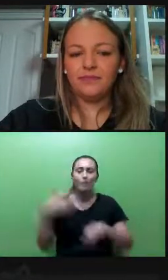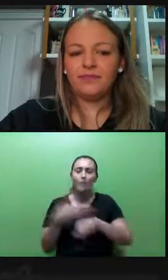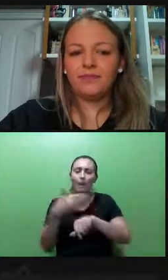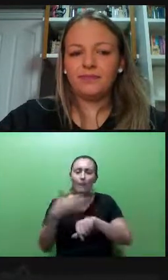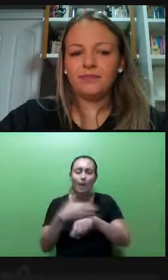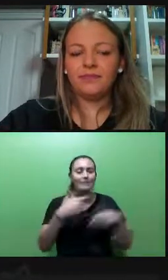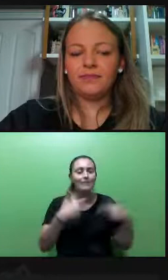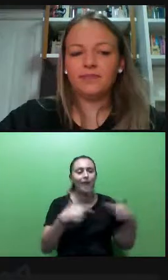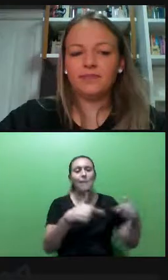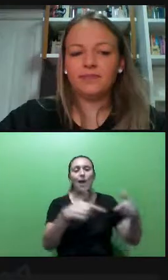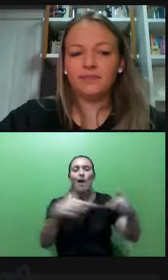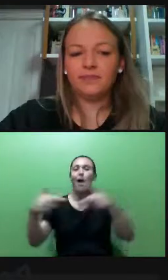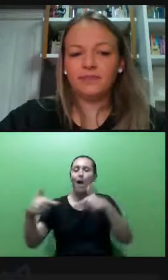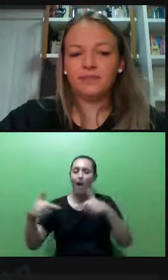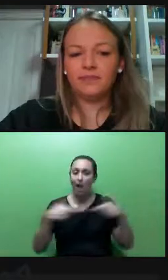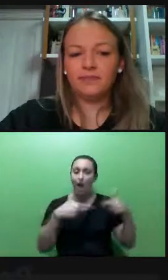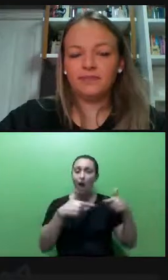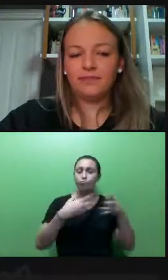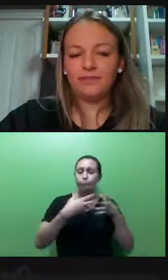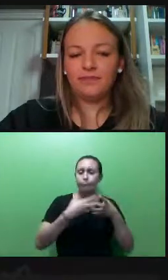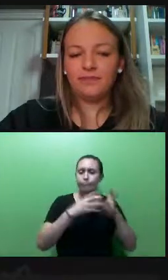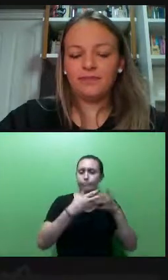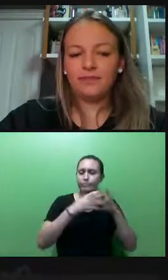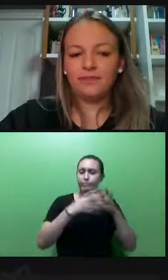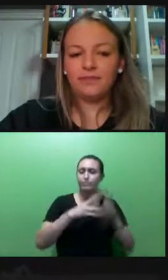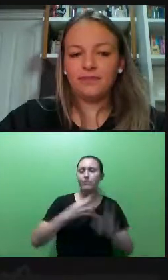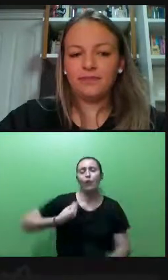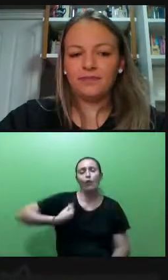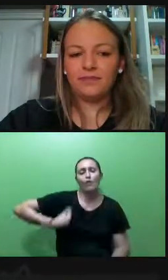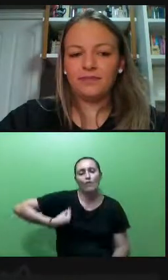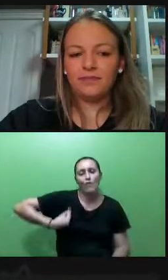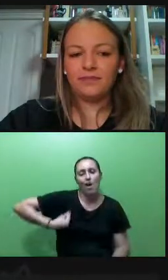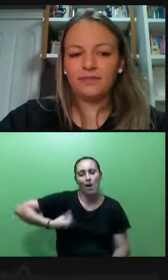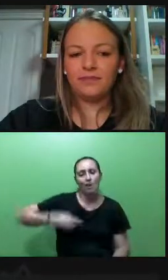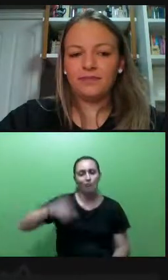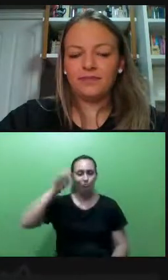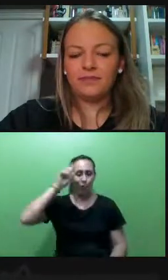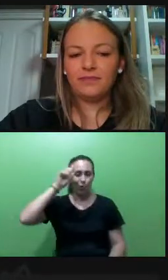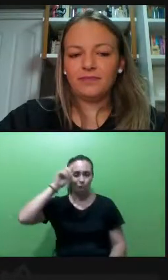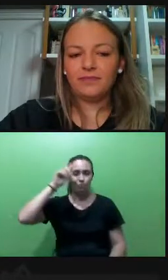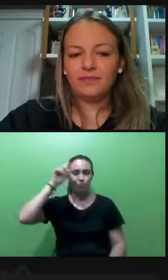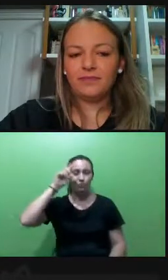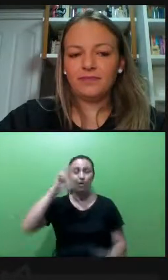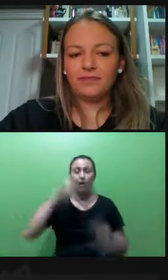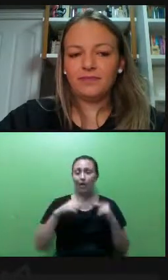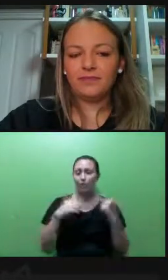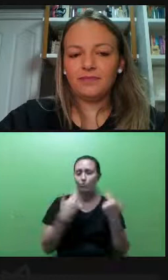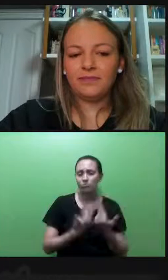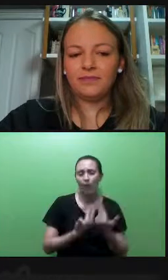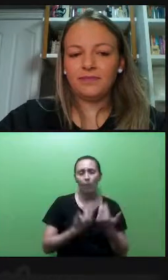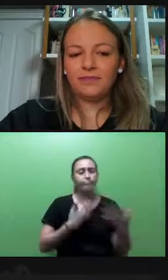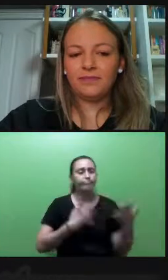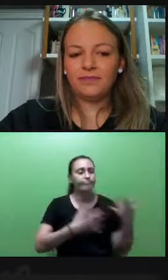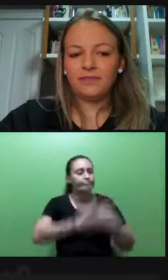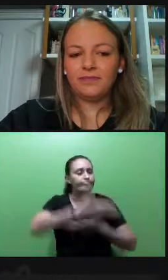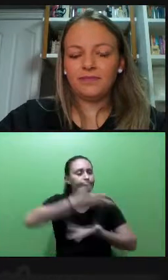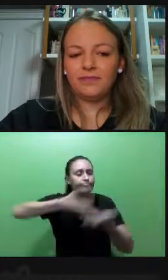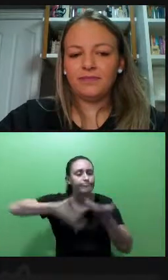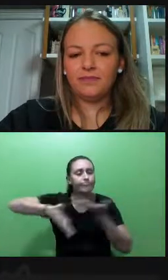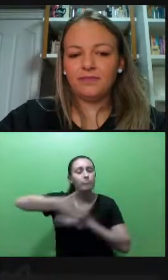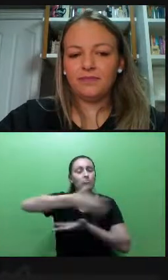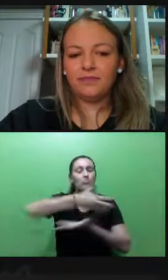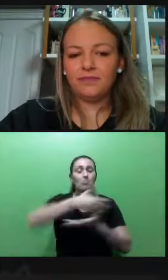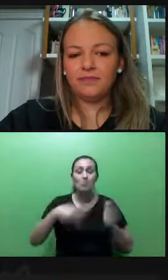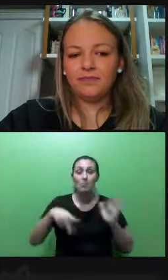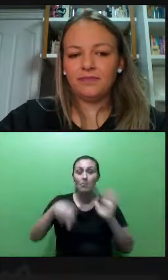trabalho, que vivenciam, né, aquele trabalho diariamente, se reunindo e juntando a partir das suas vivências,